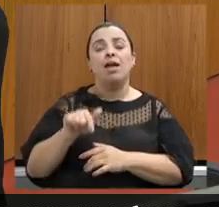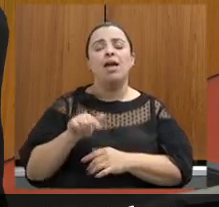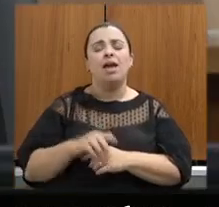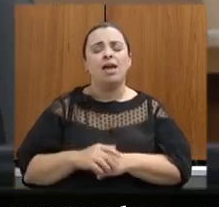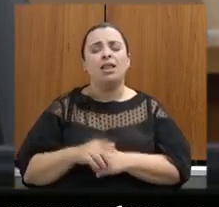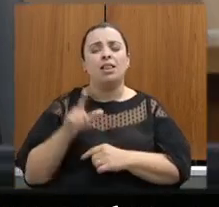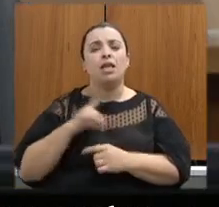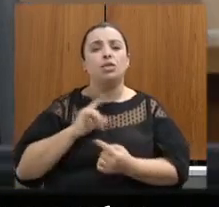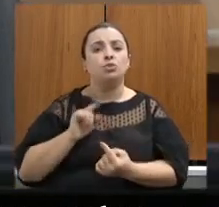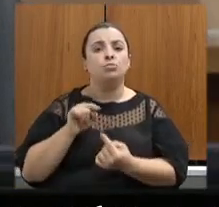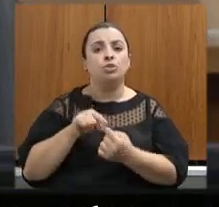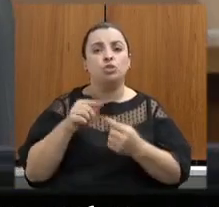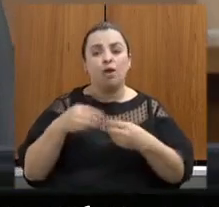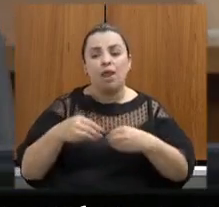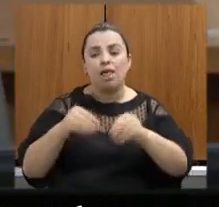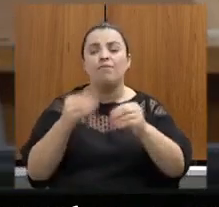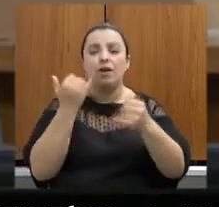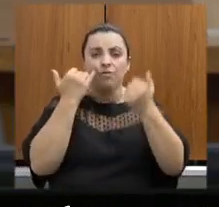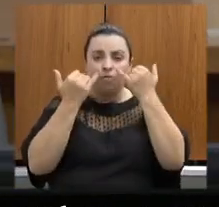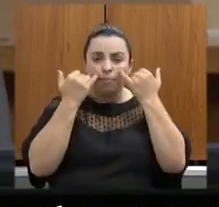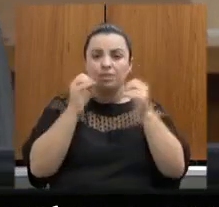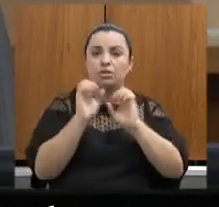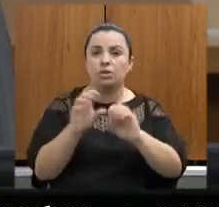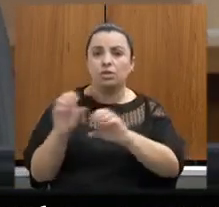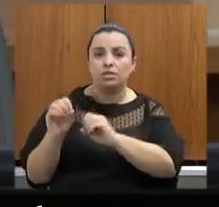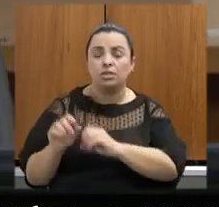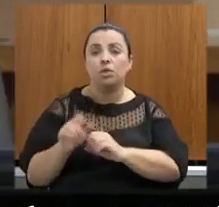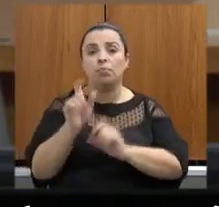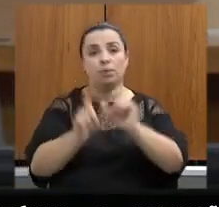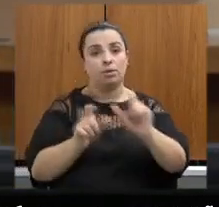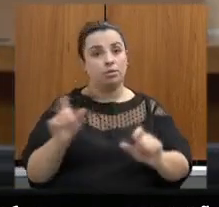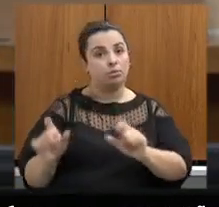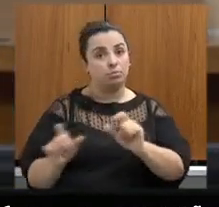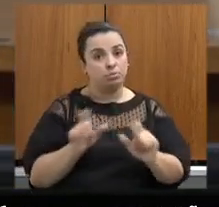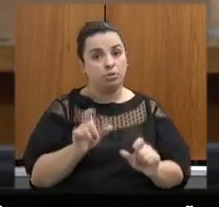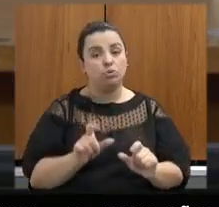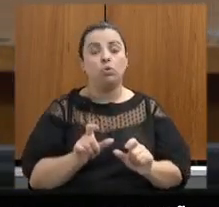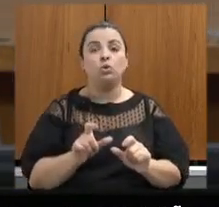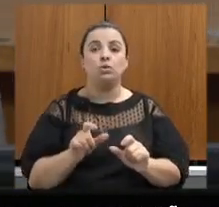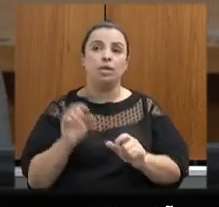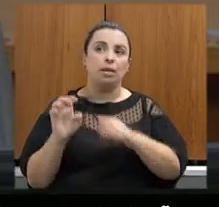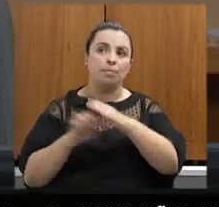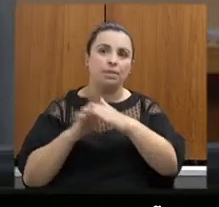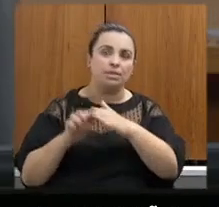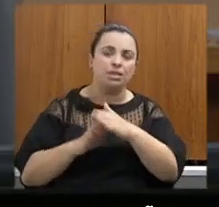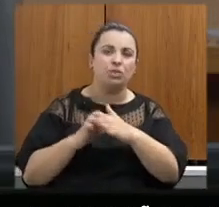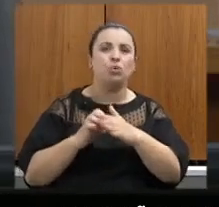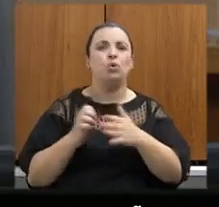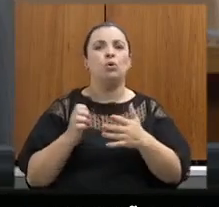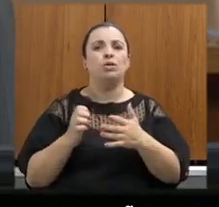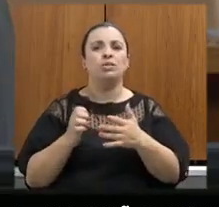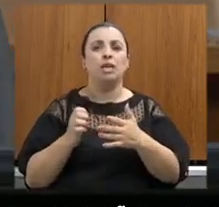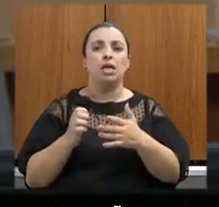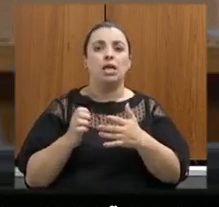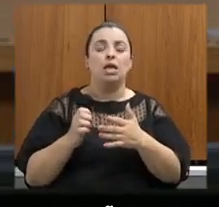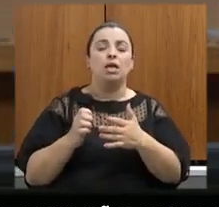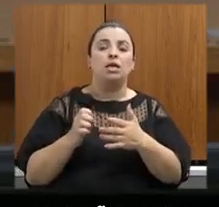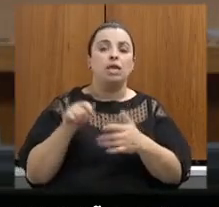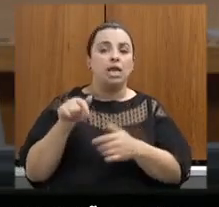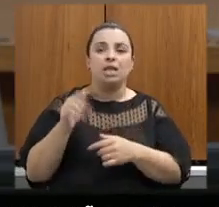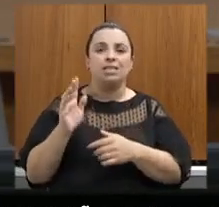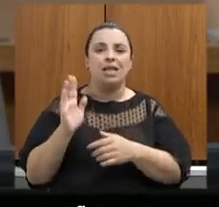levar informação e instrução para aqueles empreendedores pequenos e médios que muitas vezes não tem